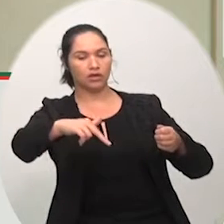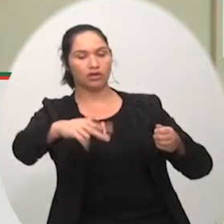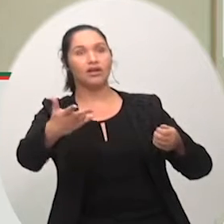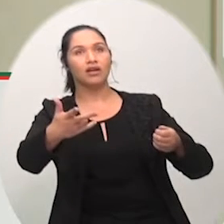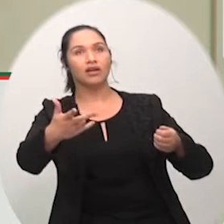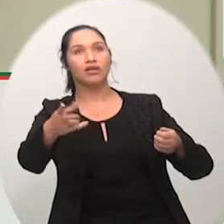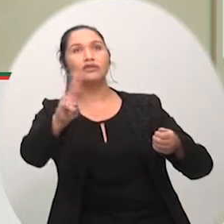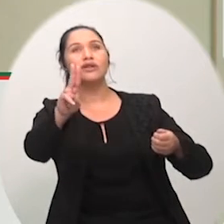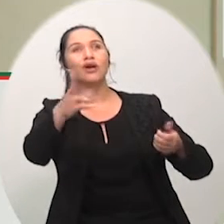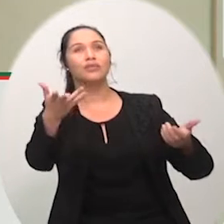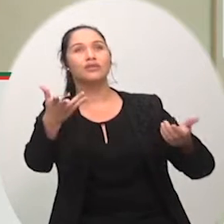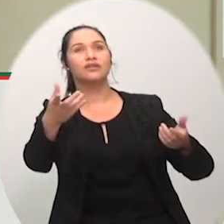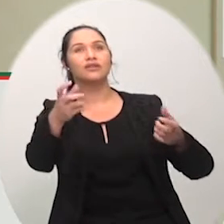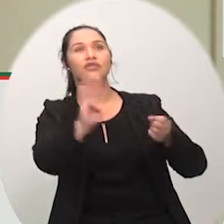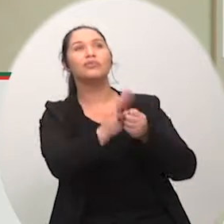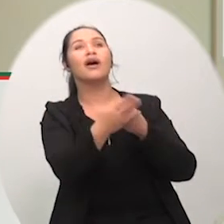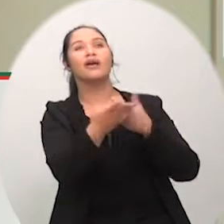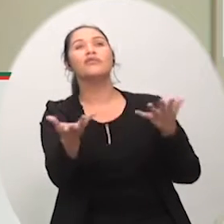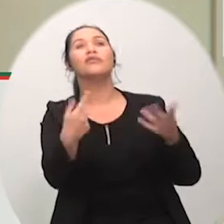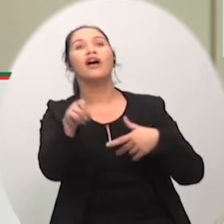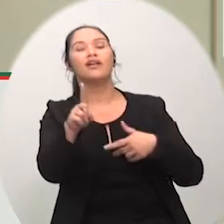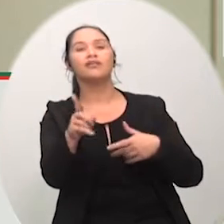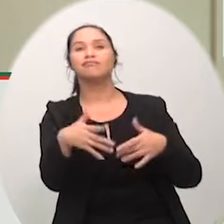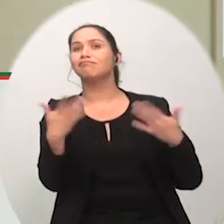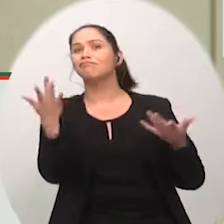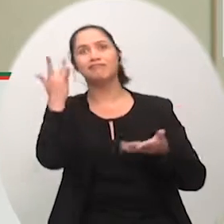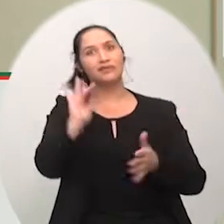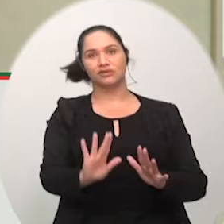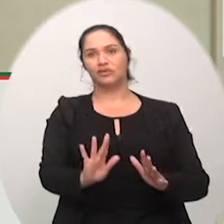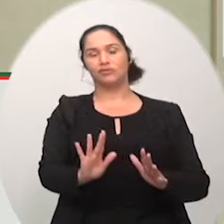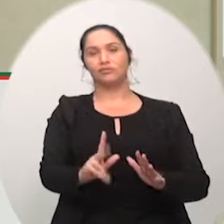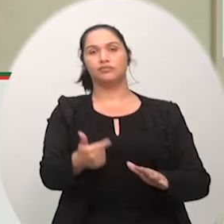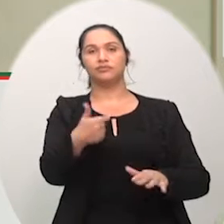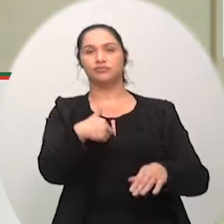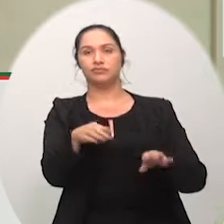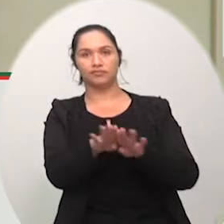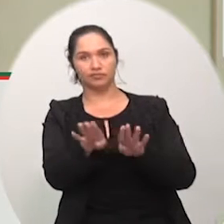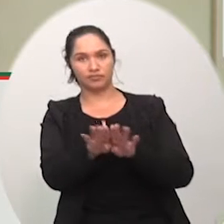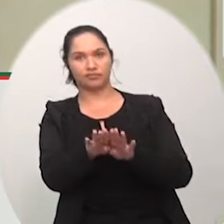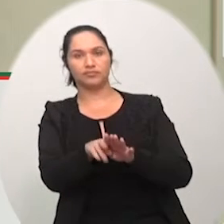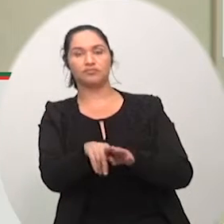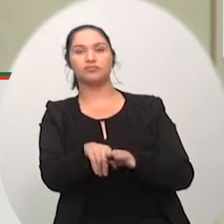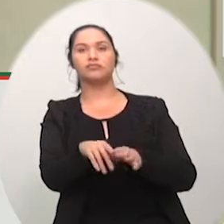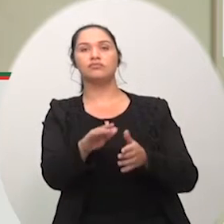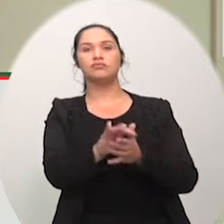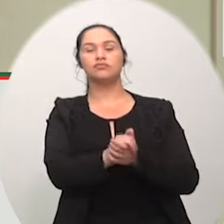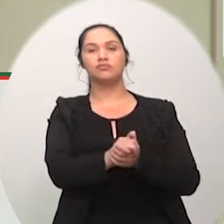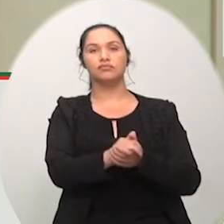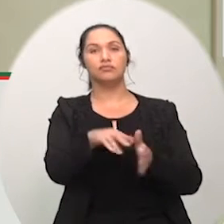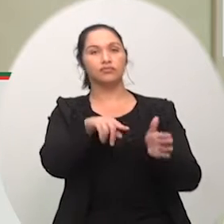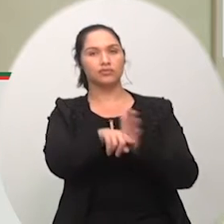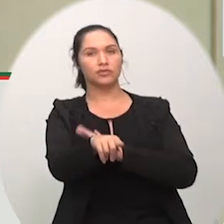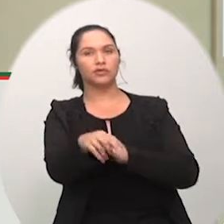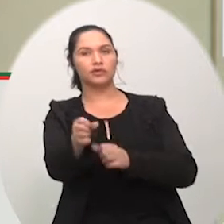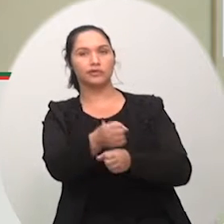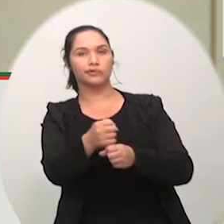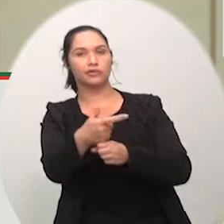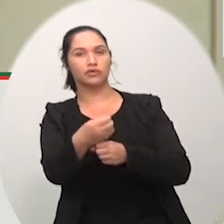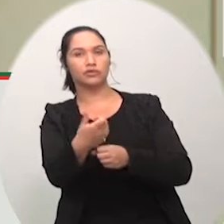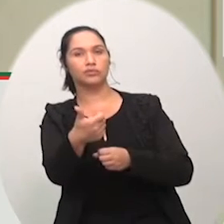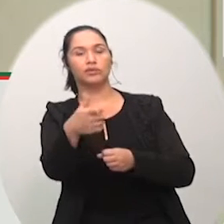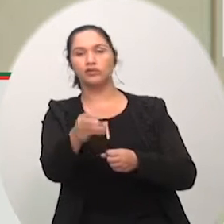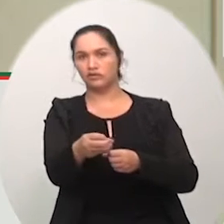leitura do Data Sul que foi feita na cidade de Cristiúma e essa leitura já está um pouco ultrapassada foi feita em 2010 que aponta que